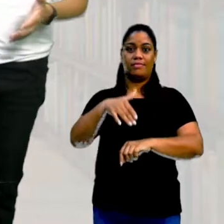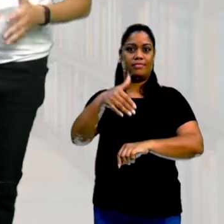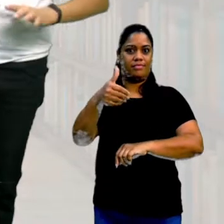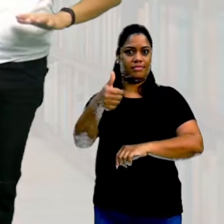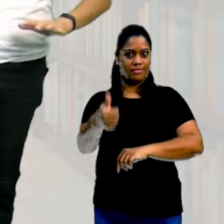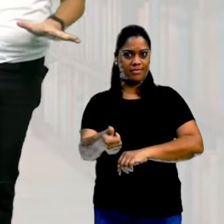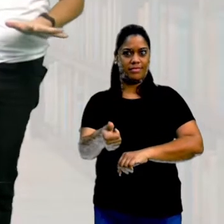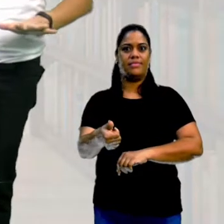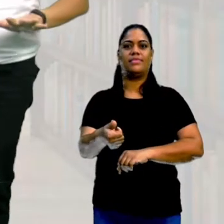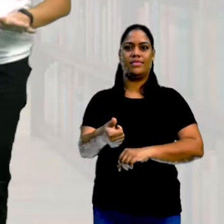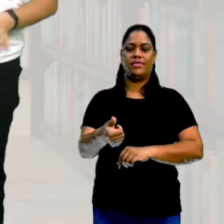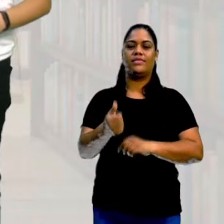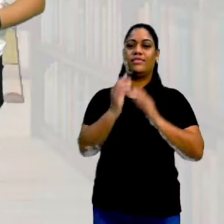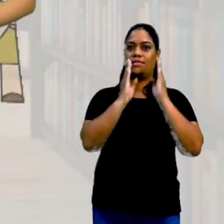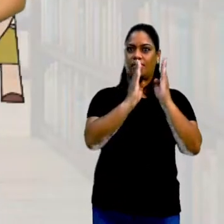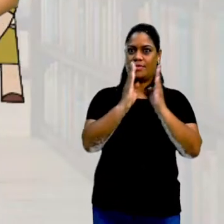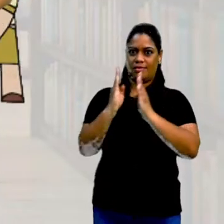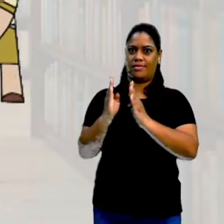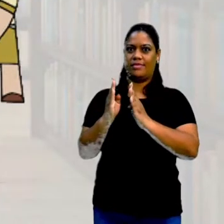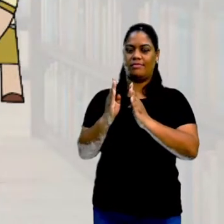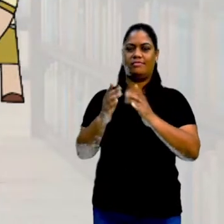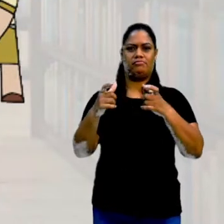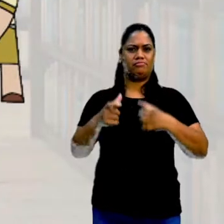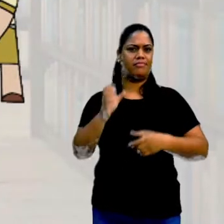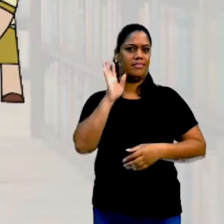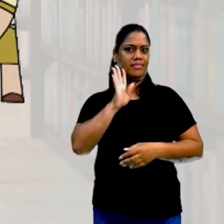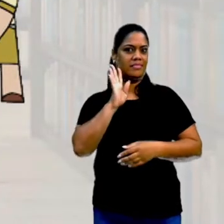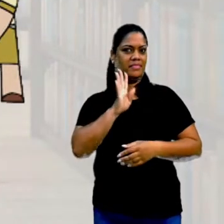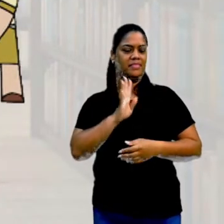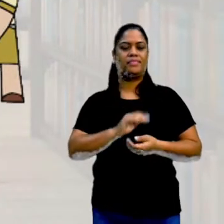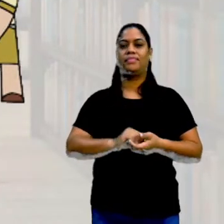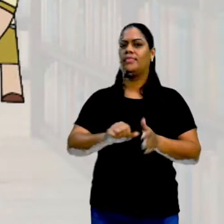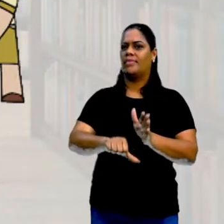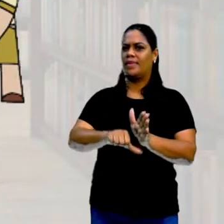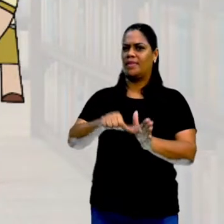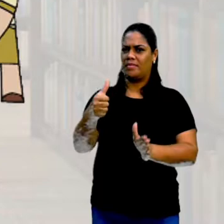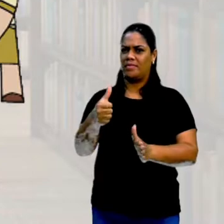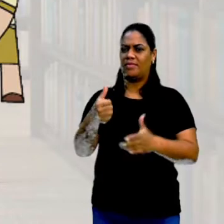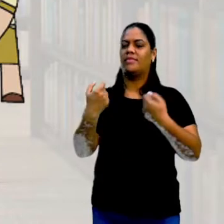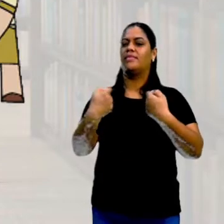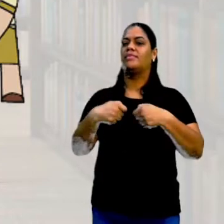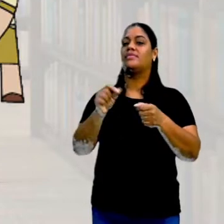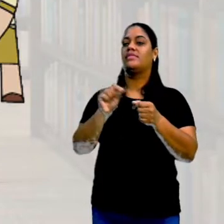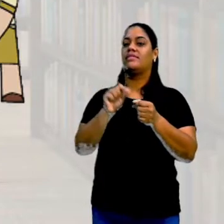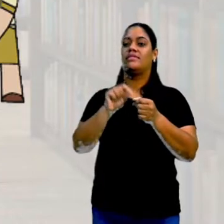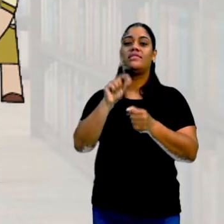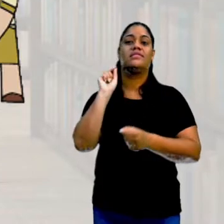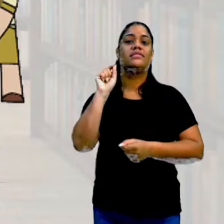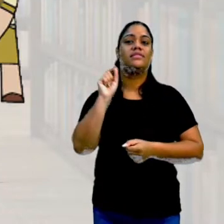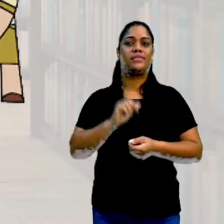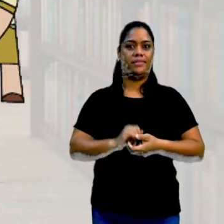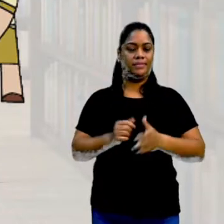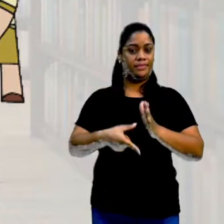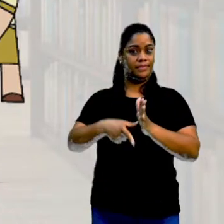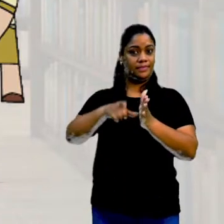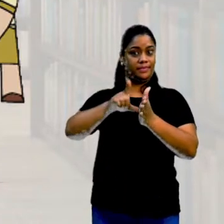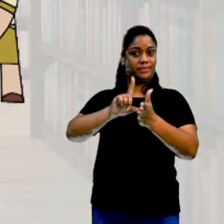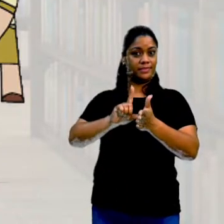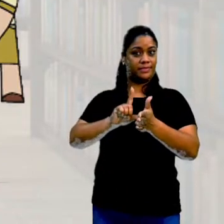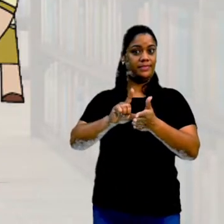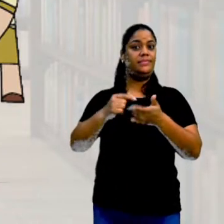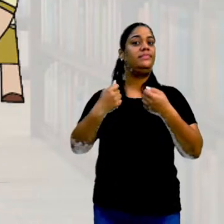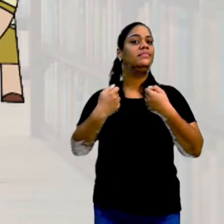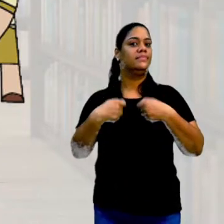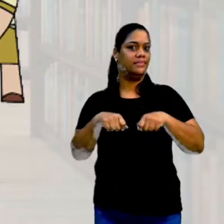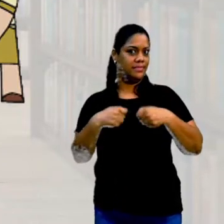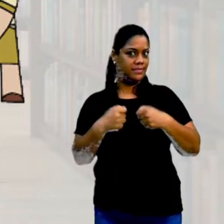esse espaço maravilhoso. Então, primeiro, o é que a Bia precisa fazer? Antes de mais nada, a Bia